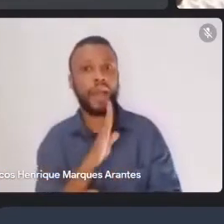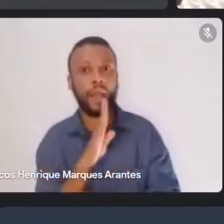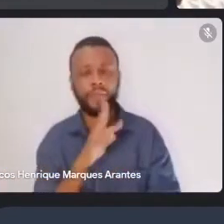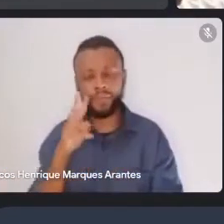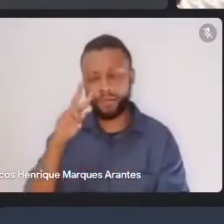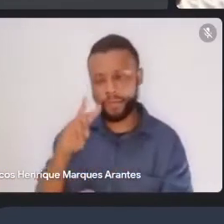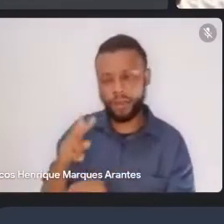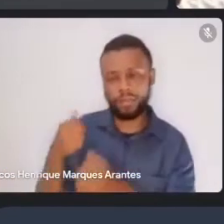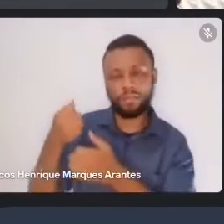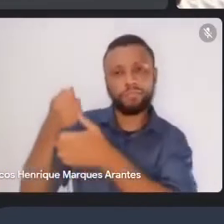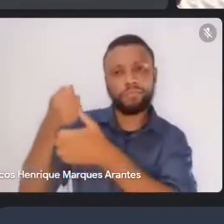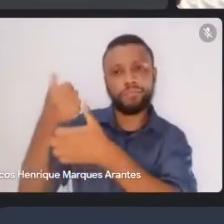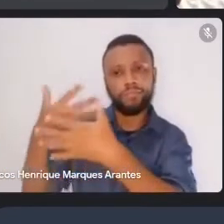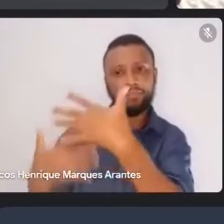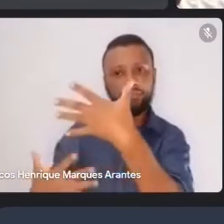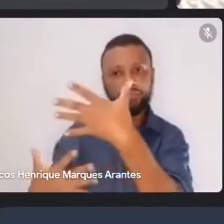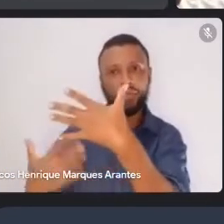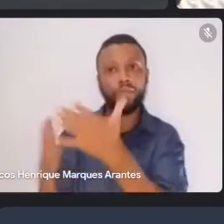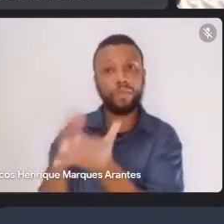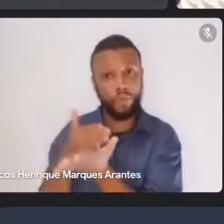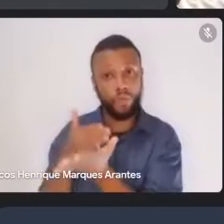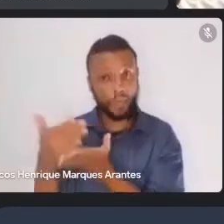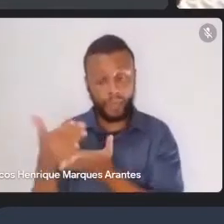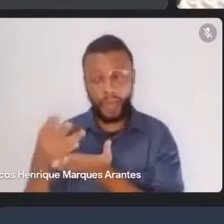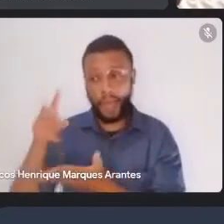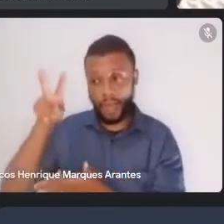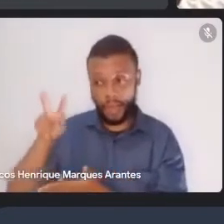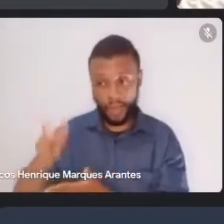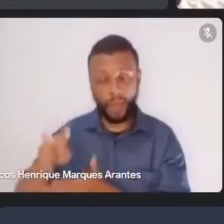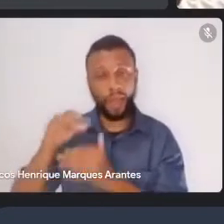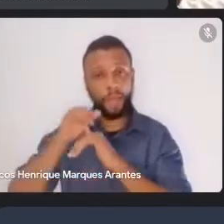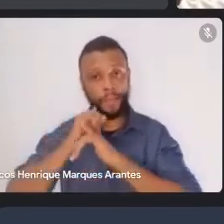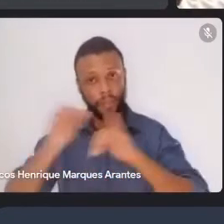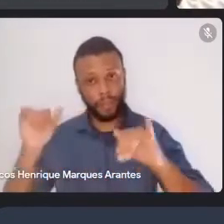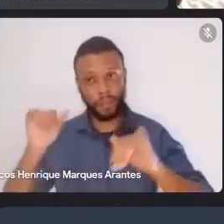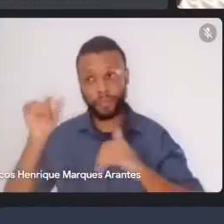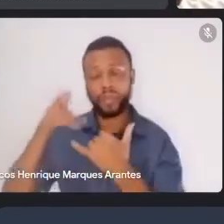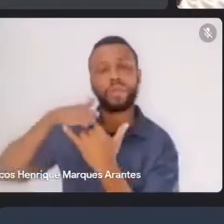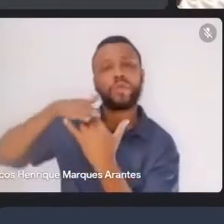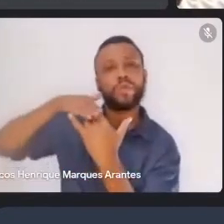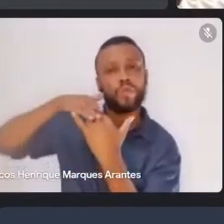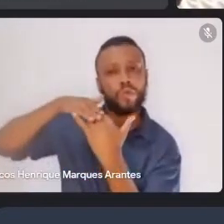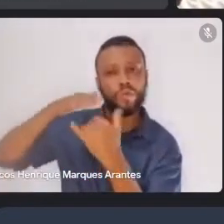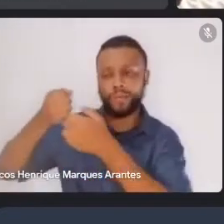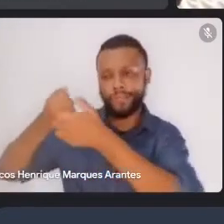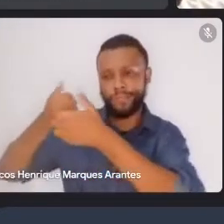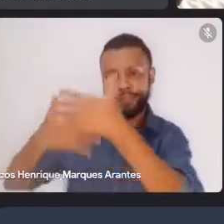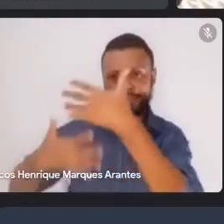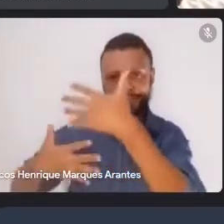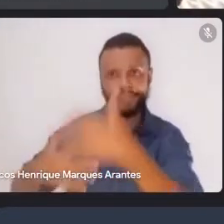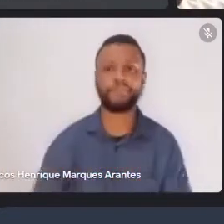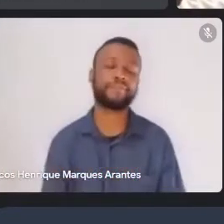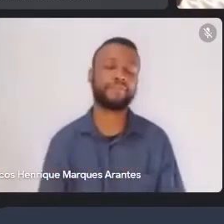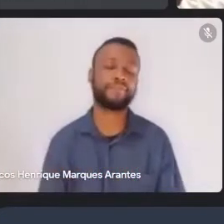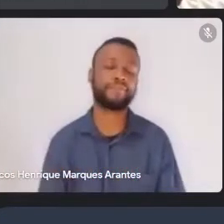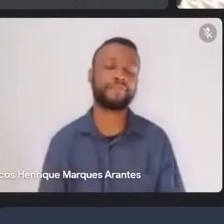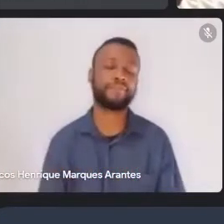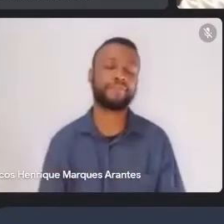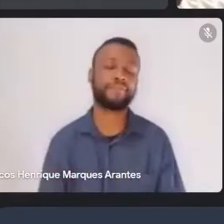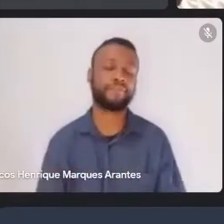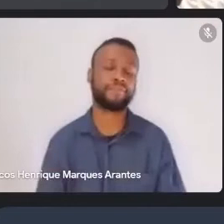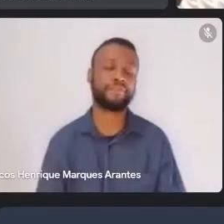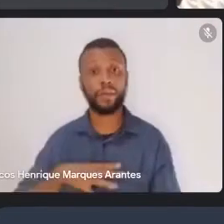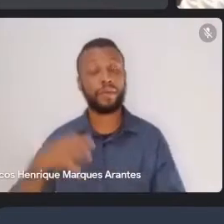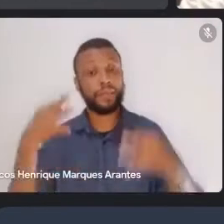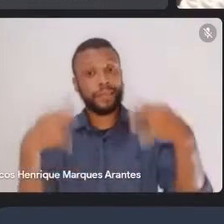né? Já vou começar com uma mensagem lá do YouTube, Regina e Noilton. Mensagem de uma pessoa que eu tenho certeza que é muito